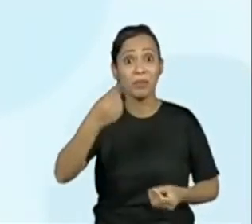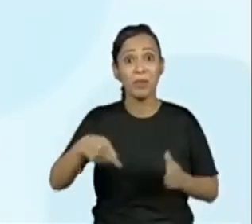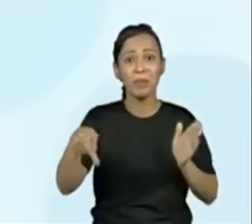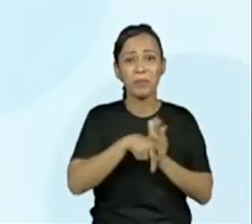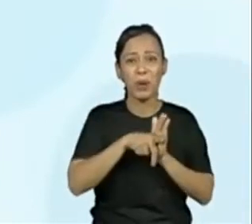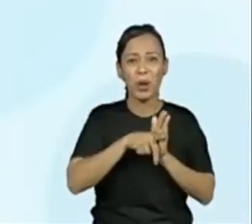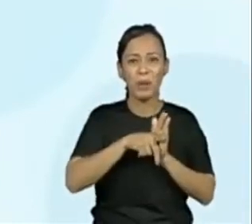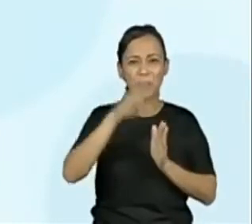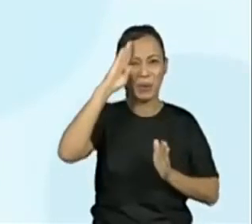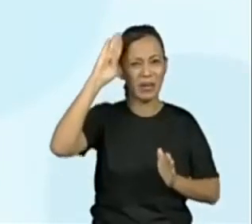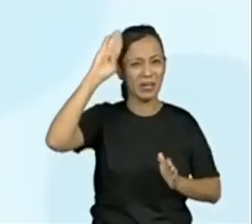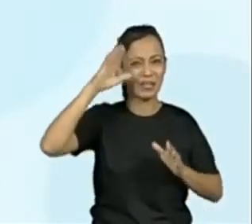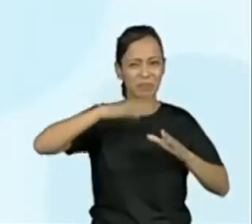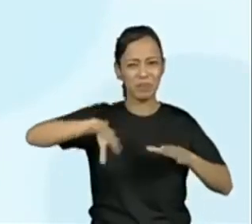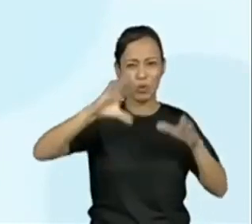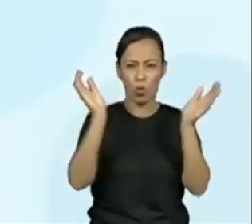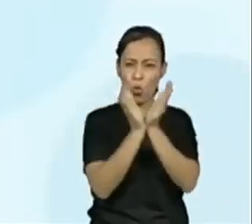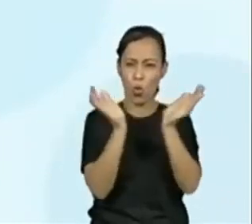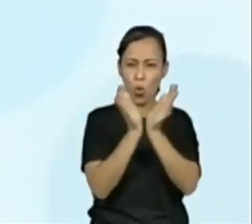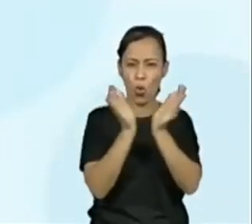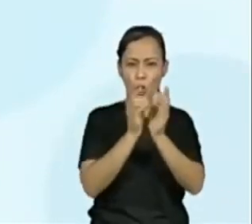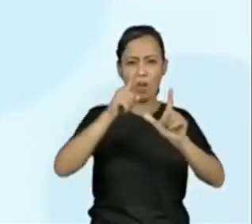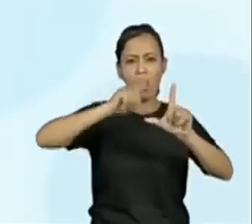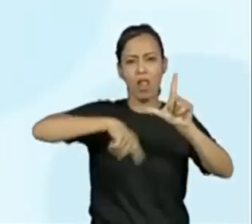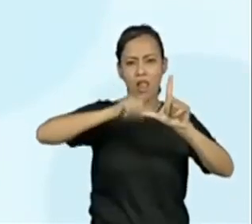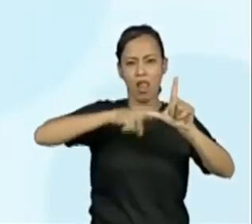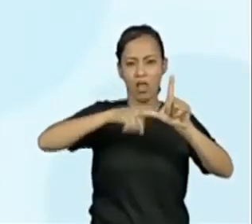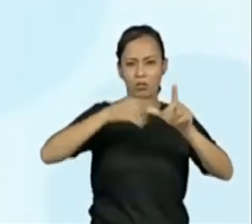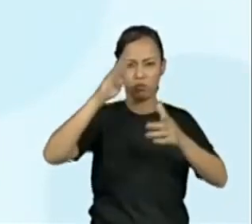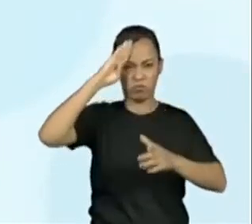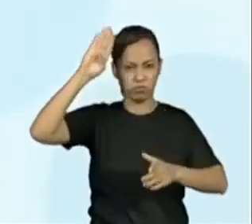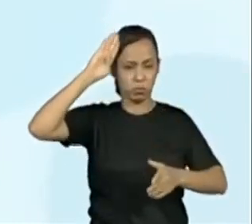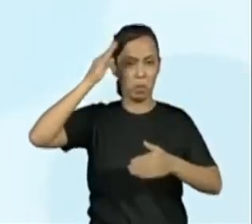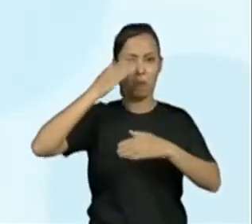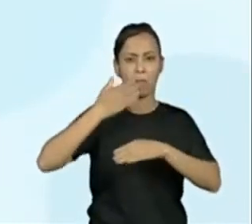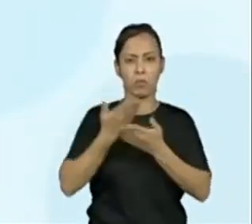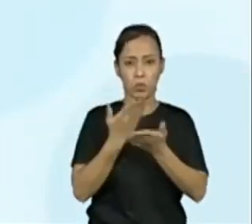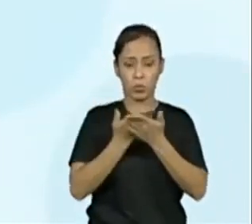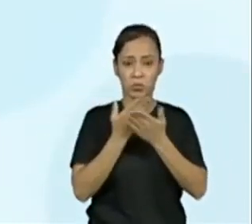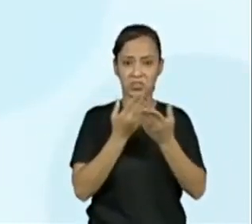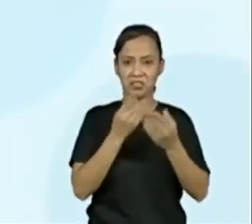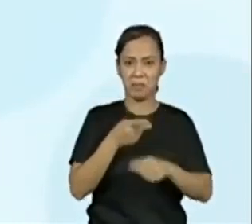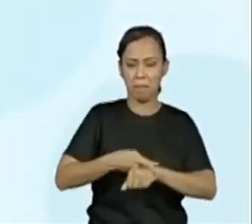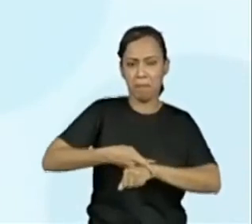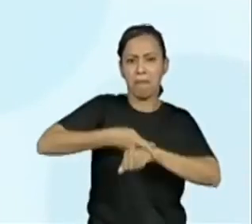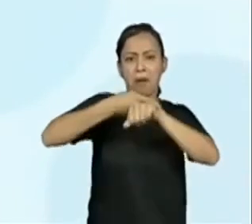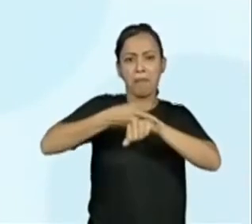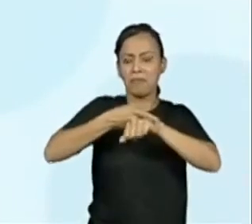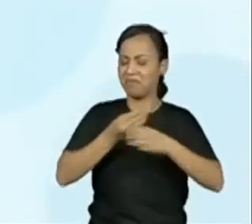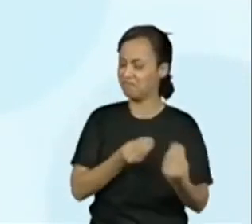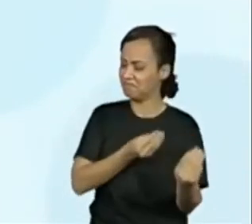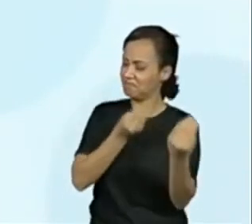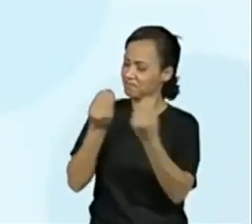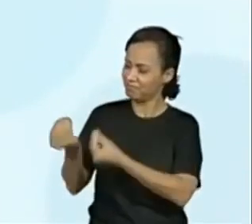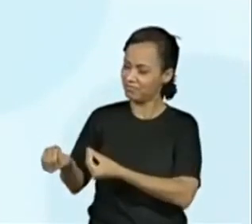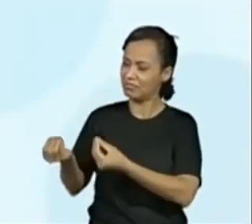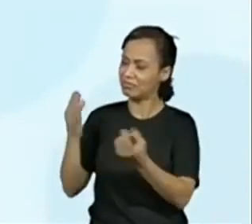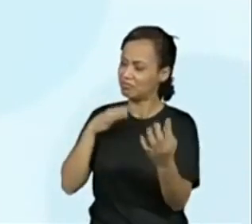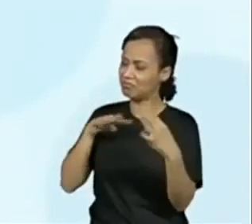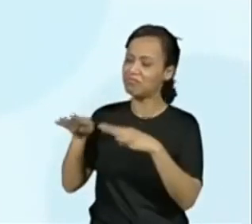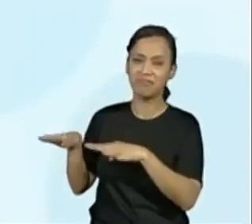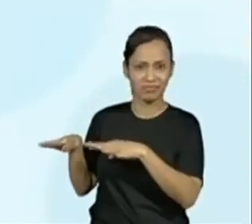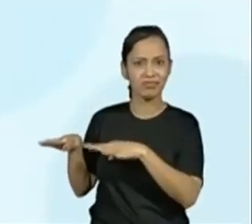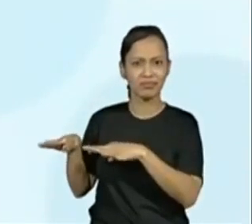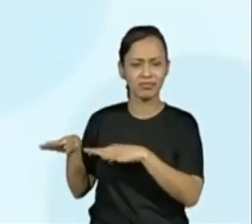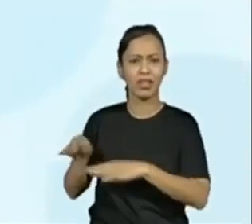Academia Brasileira de Letras, mas não fala o porquê aconteceu tudo isso. Ele vai deixando, o título deixa você com uma vontade de ler,